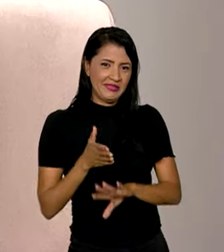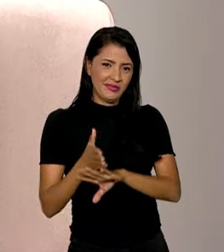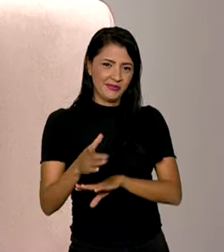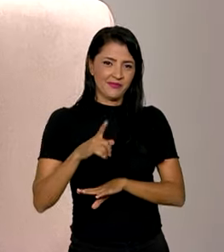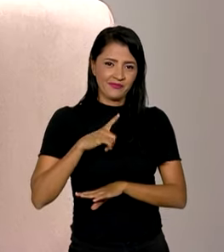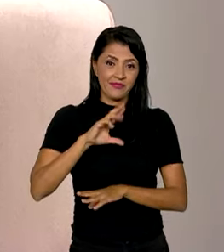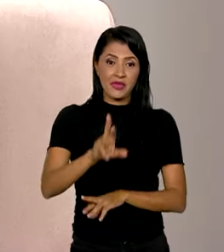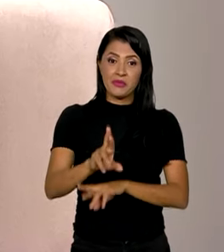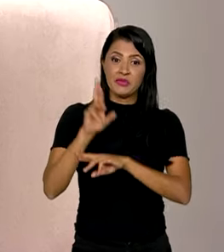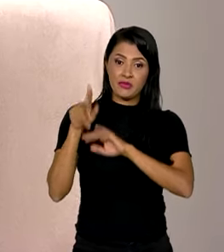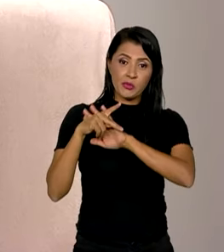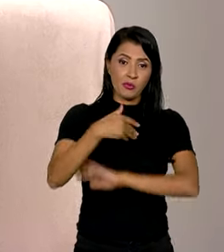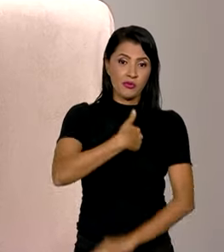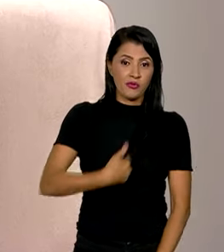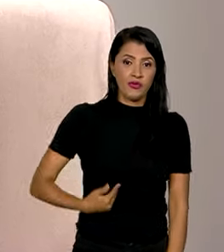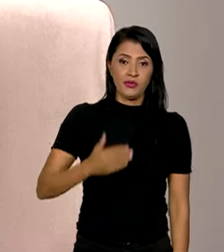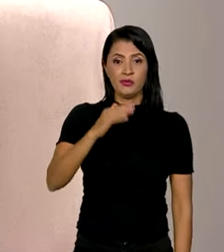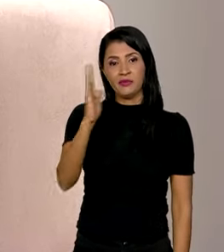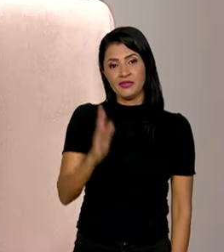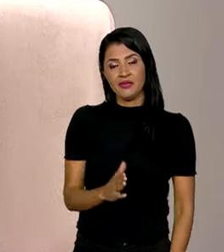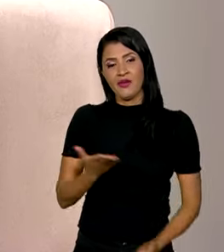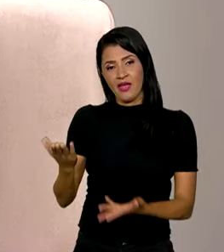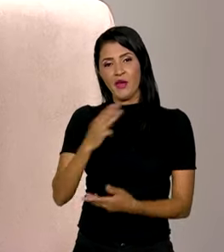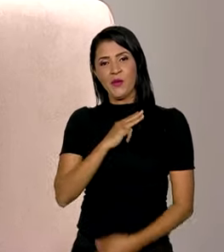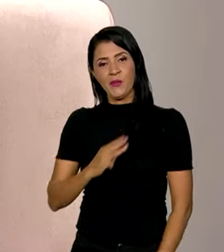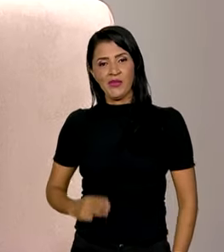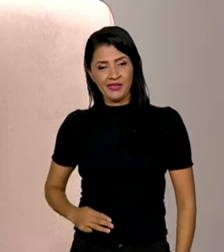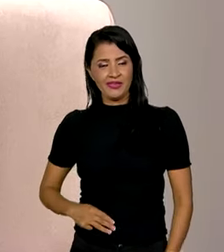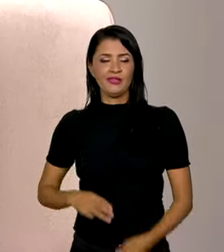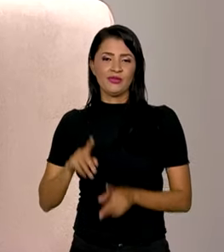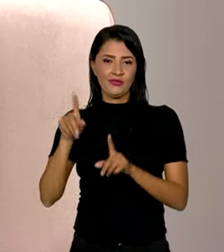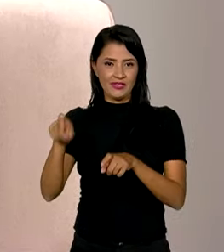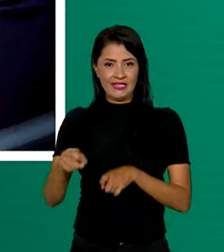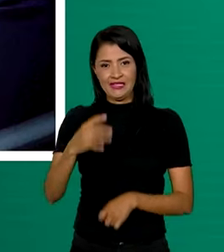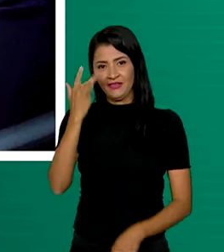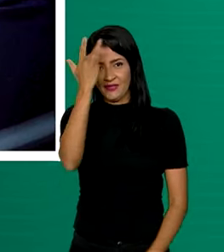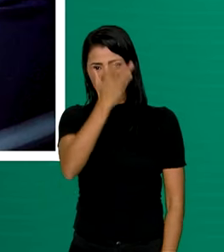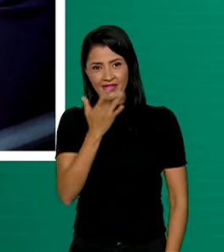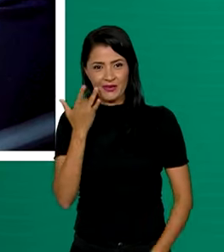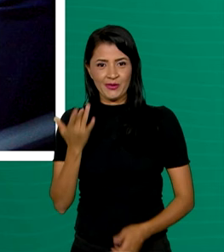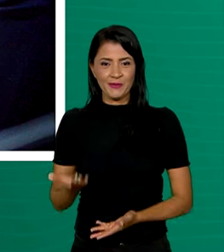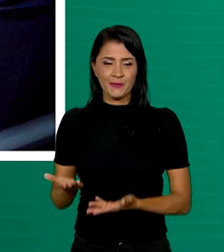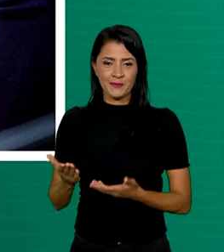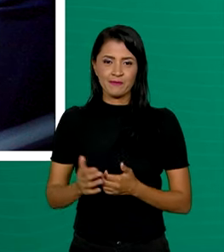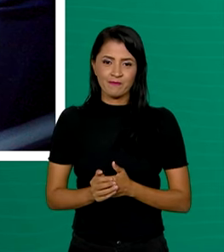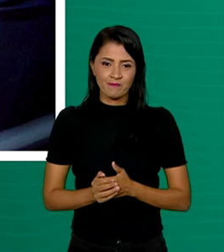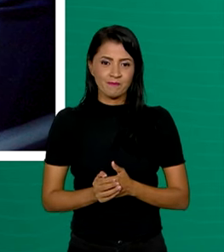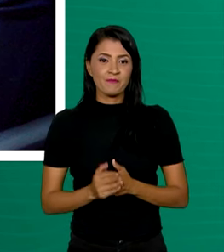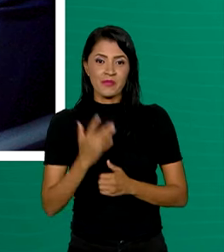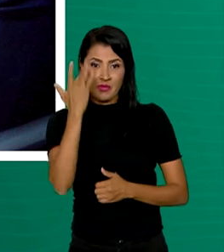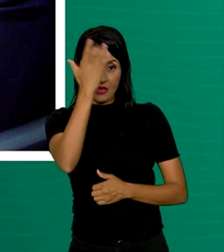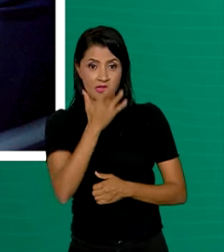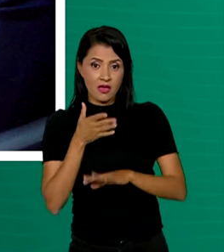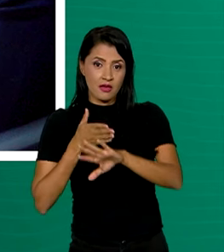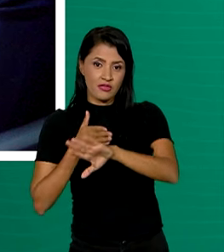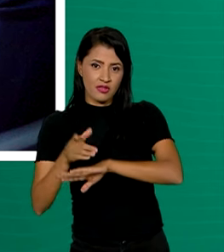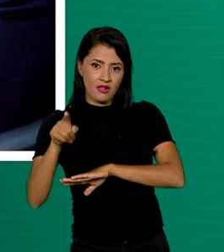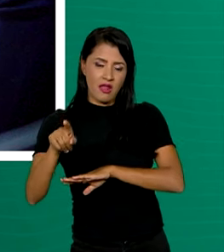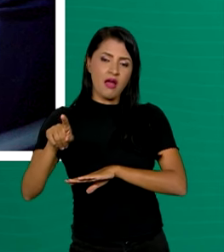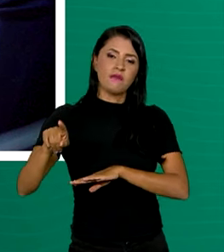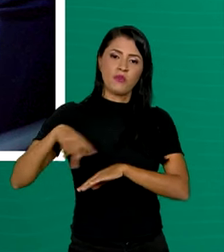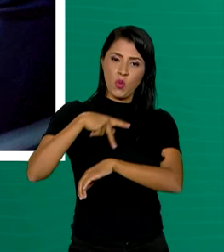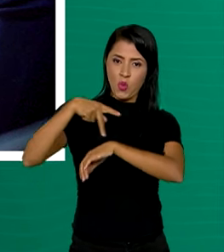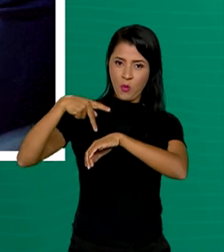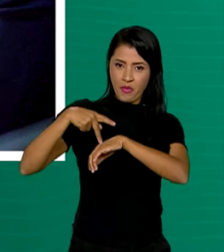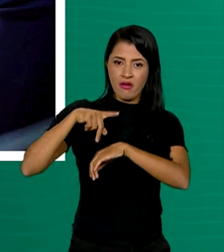E o representante do governo brasileiro é o ministro da Fazenda, Fernando Haddad. Fernando Haddad está no país africano para